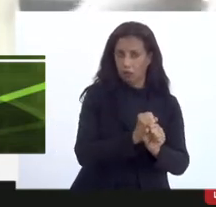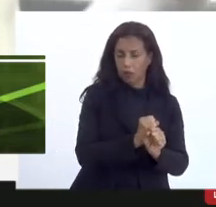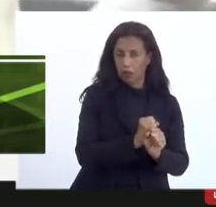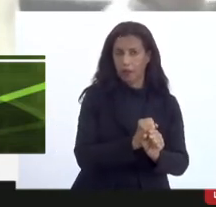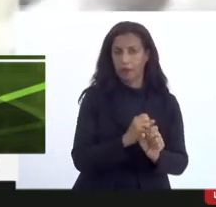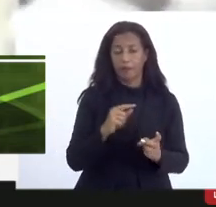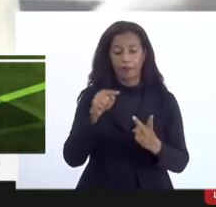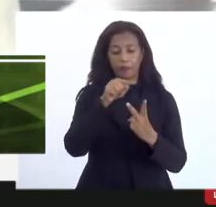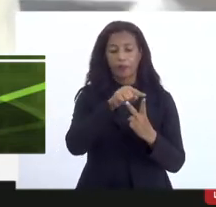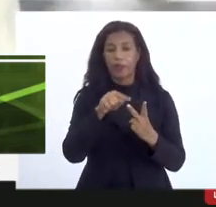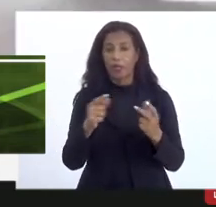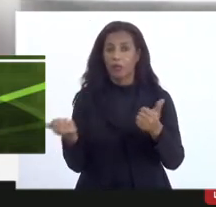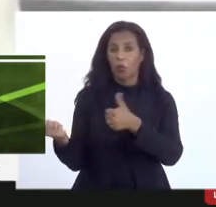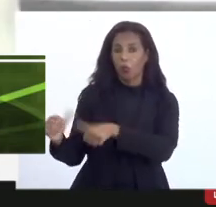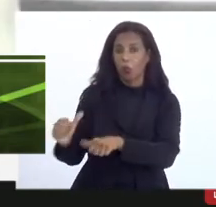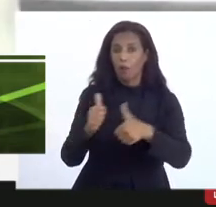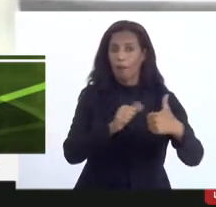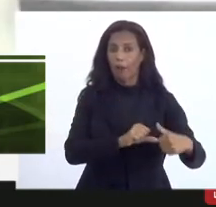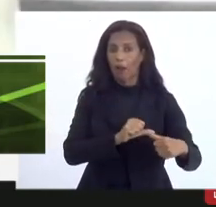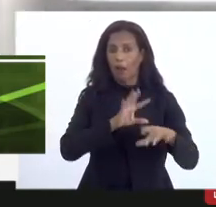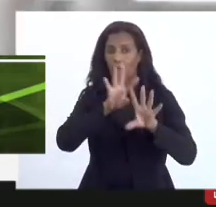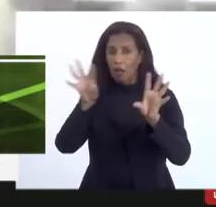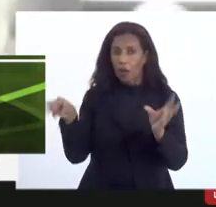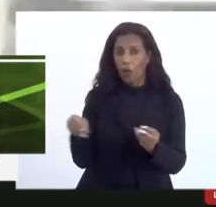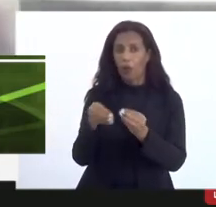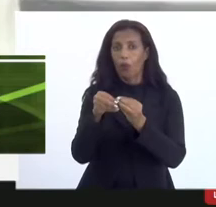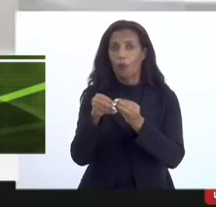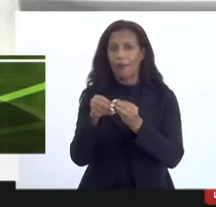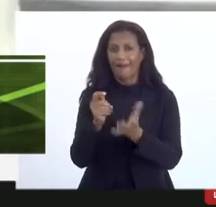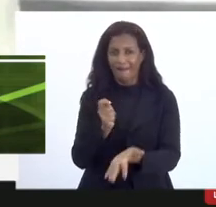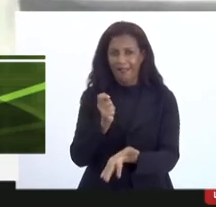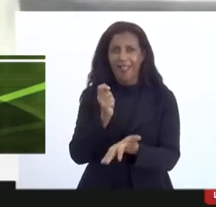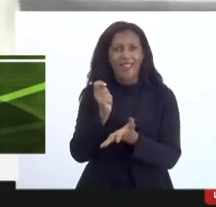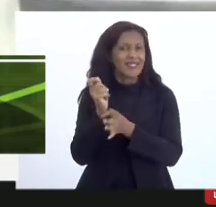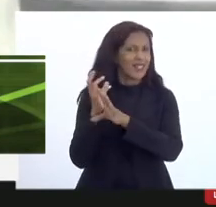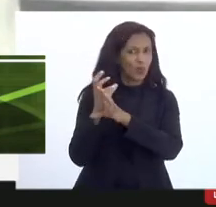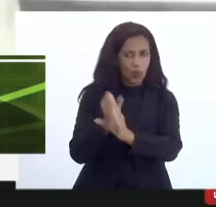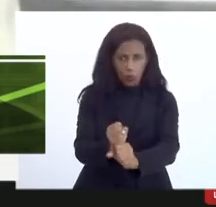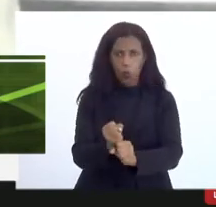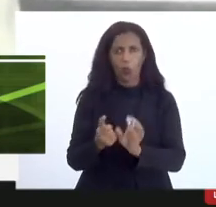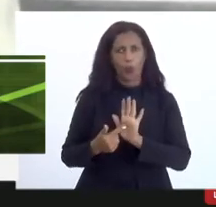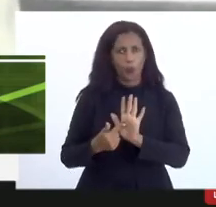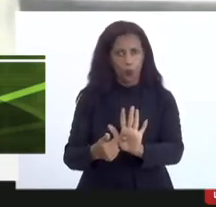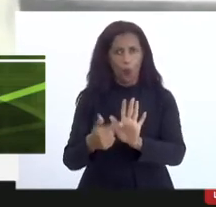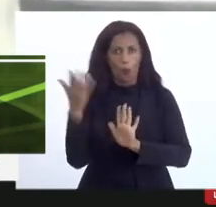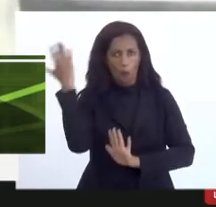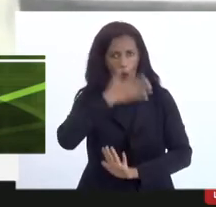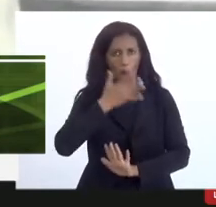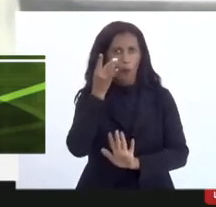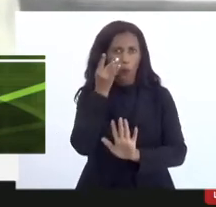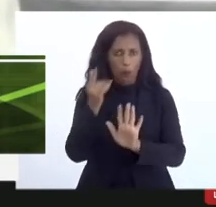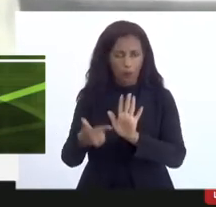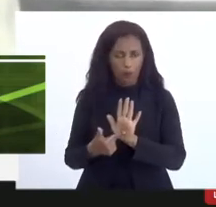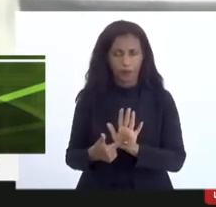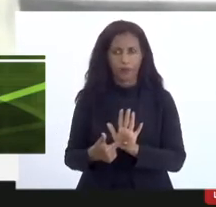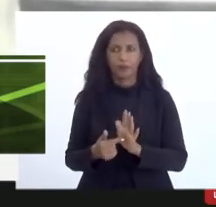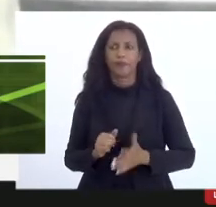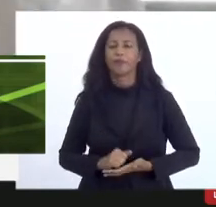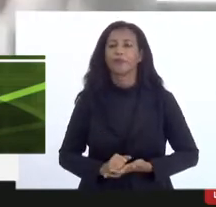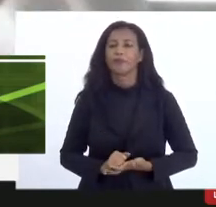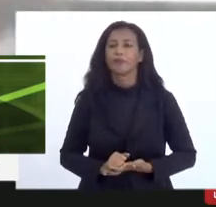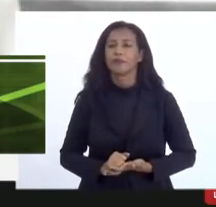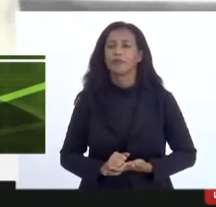então essas duas análises compõem o que a gente chama de prestação de contas só para a gente ficar todo mundo na mesma etapa no mesmo dia grau